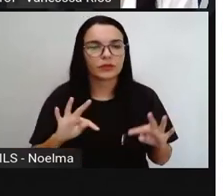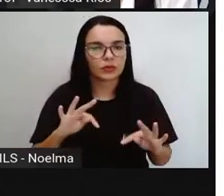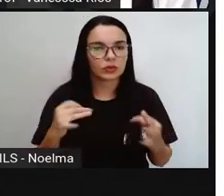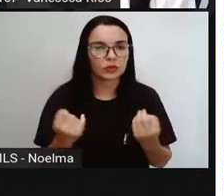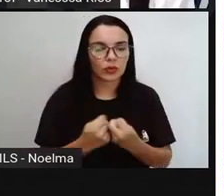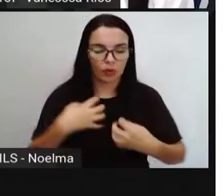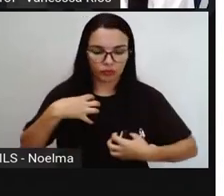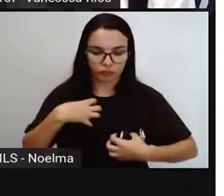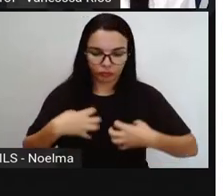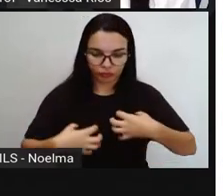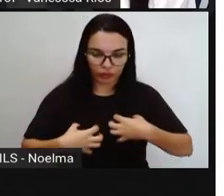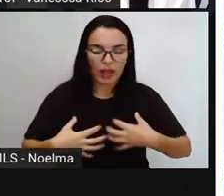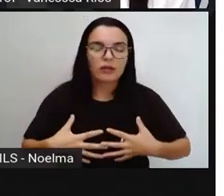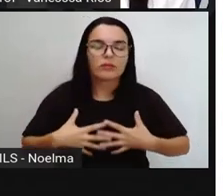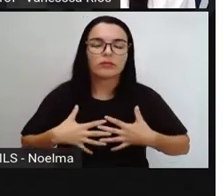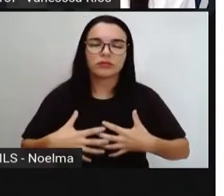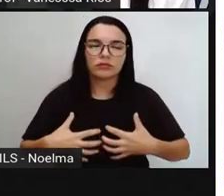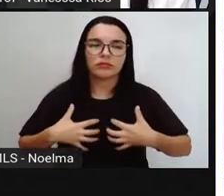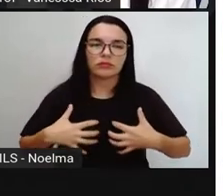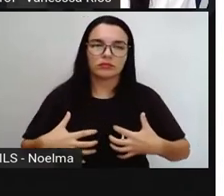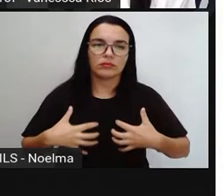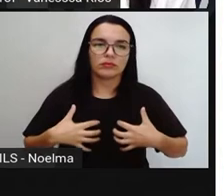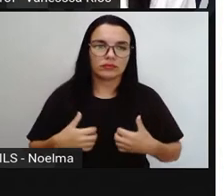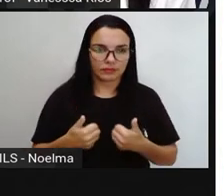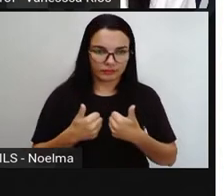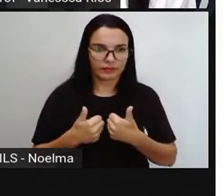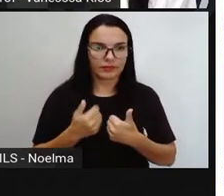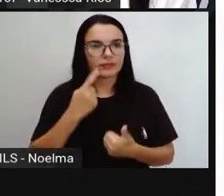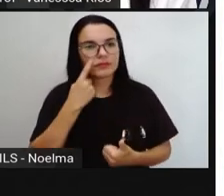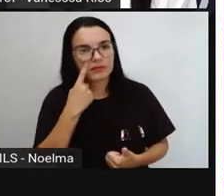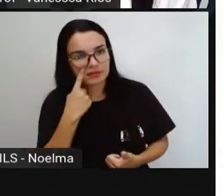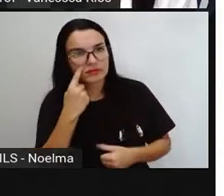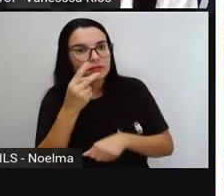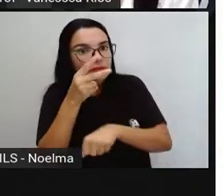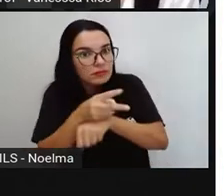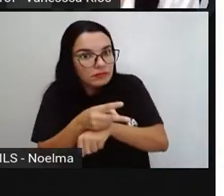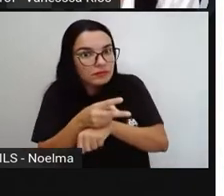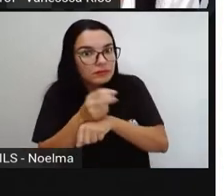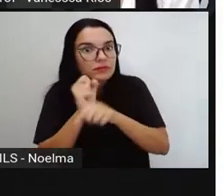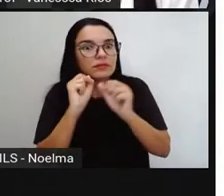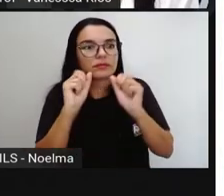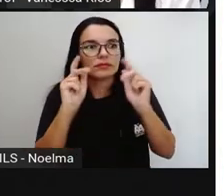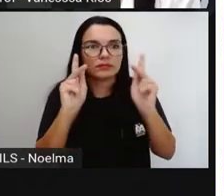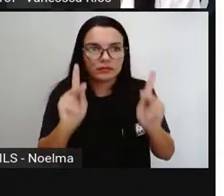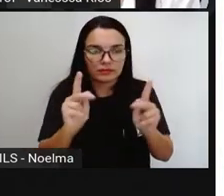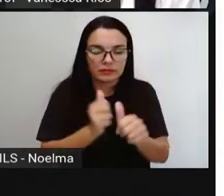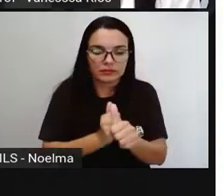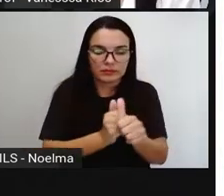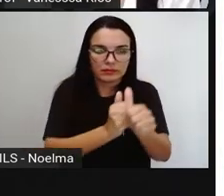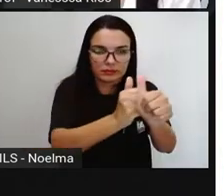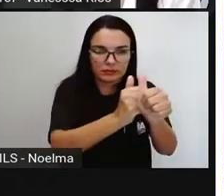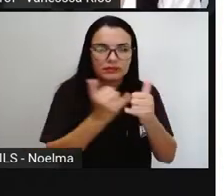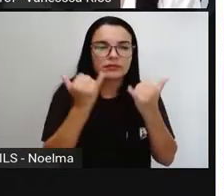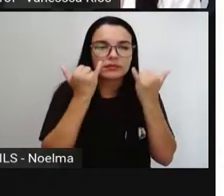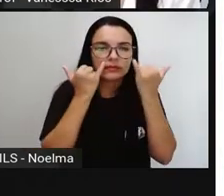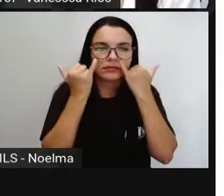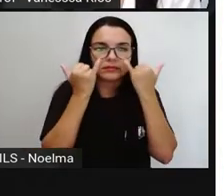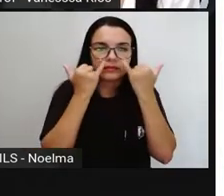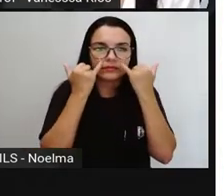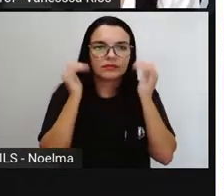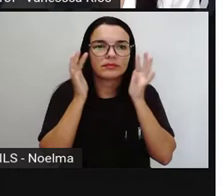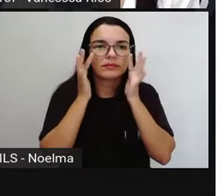dentro do funcionamento do sistema respiratório. Então, vamos aí, de olho no vídeo, acompanhar as informações.